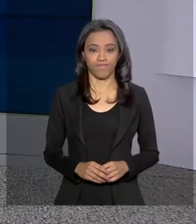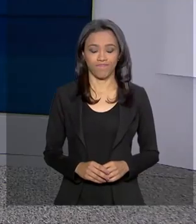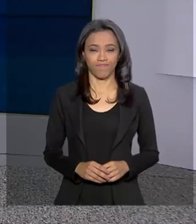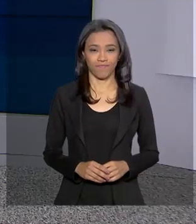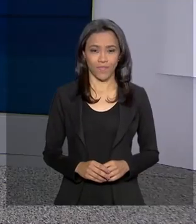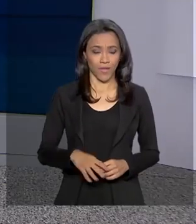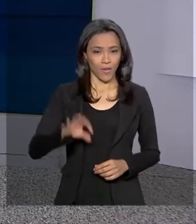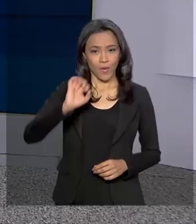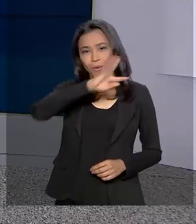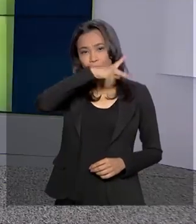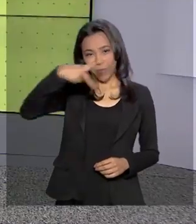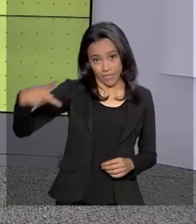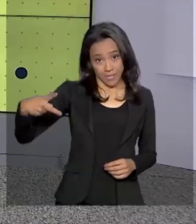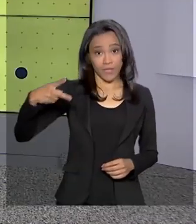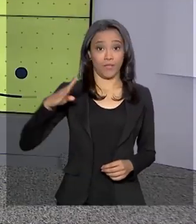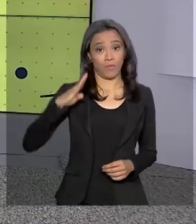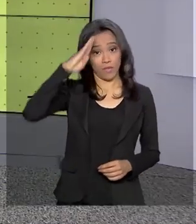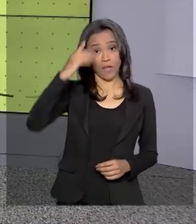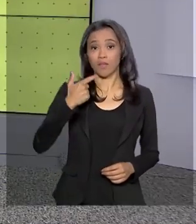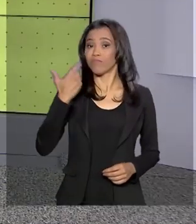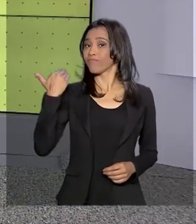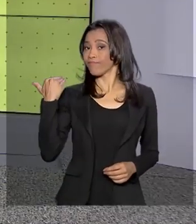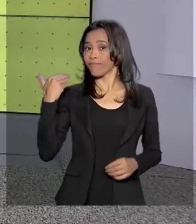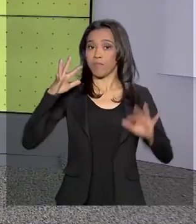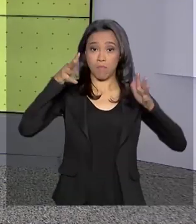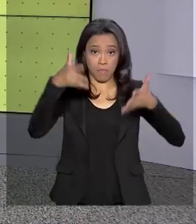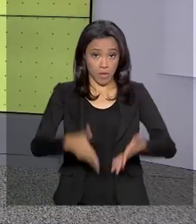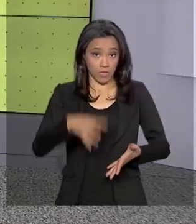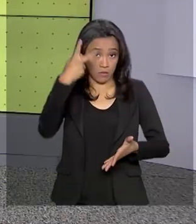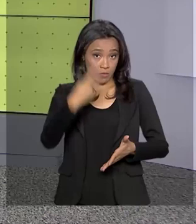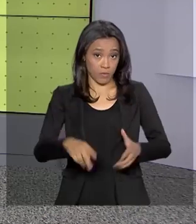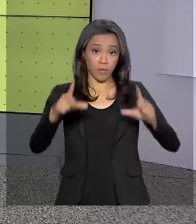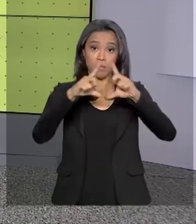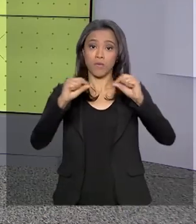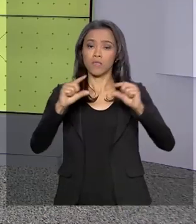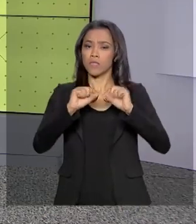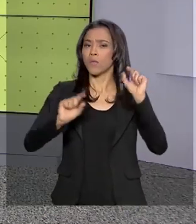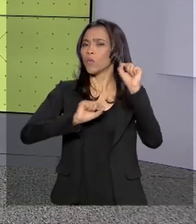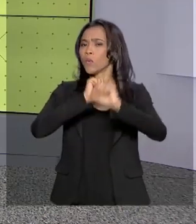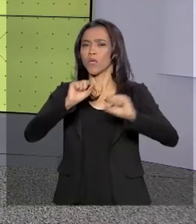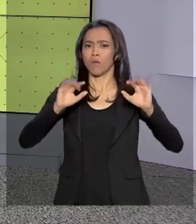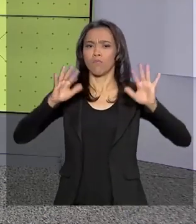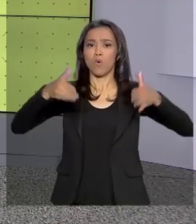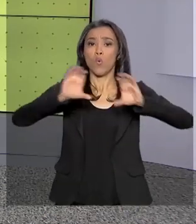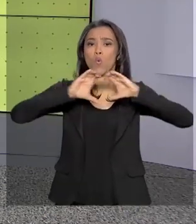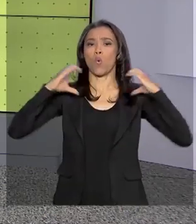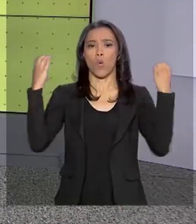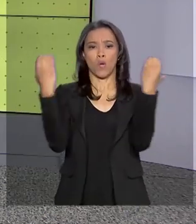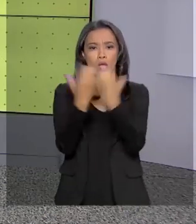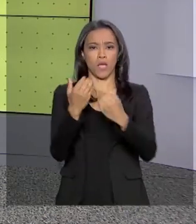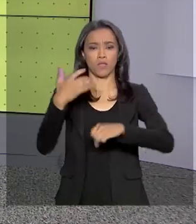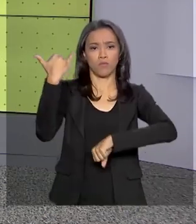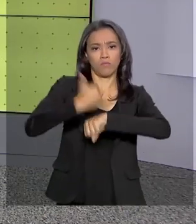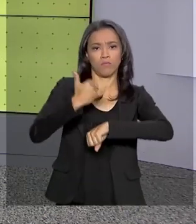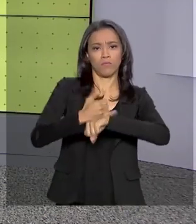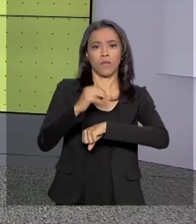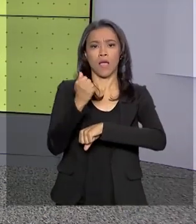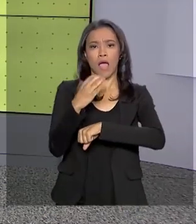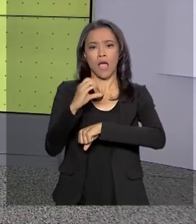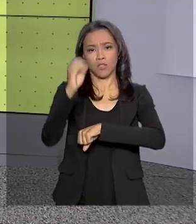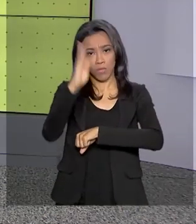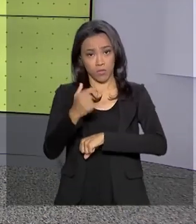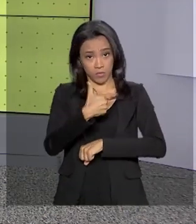O presidente Jair Bolsonaro participou no Centro Internacional de Convenções em Brasília do Congresso Aço Brasil 2019.